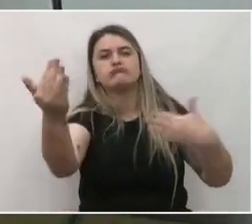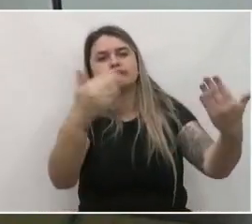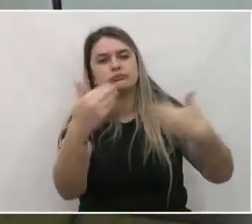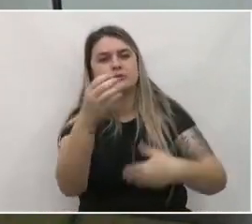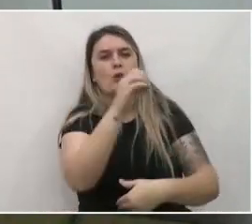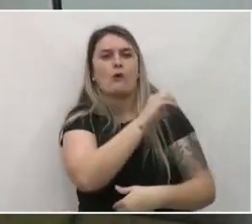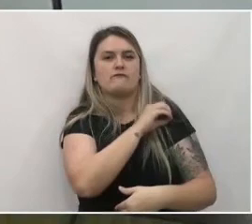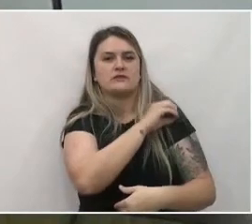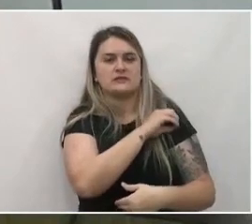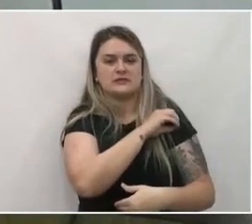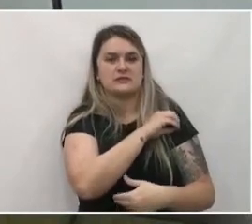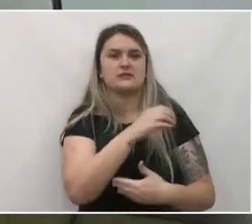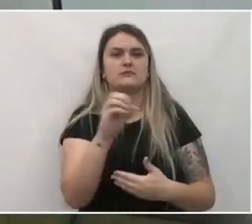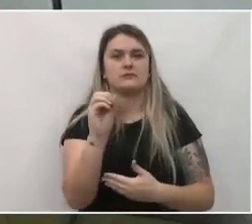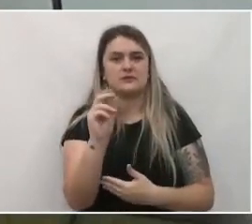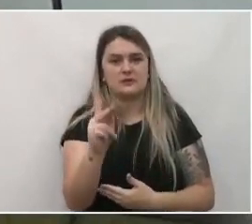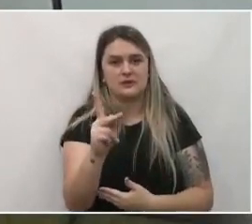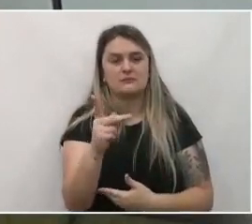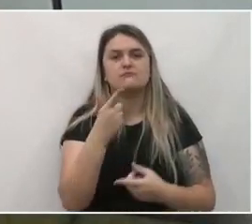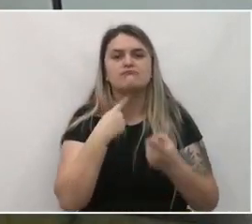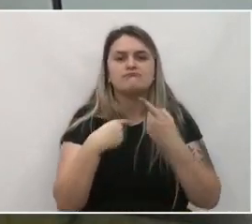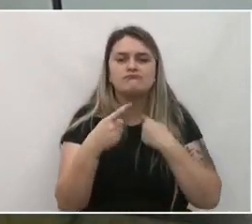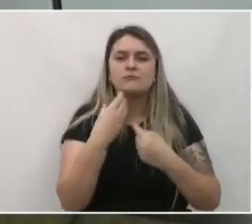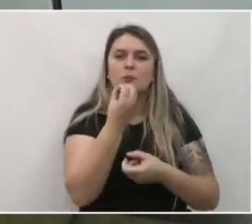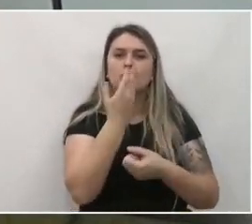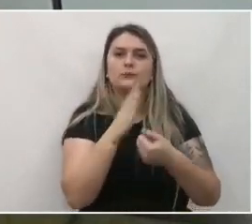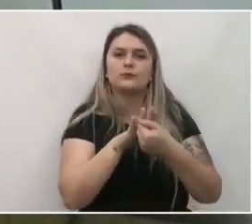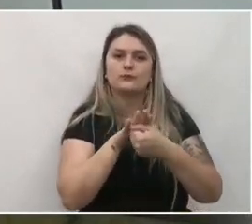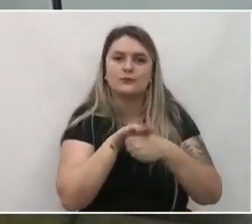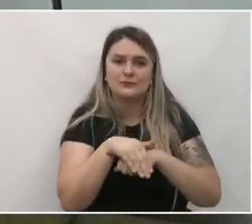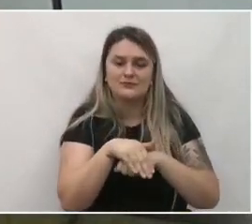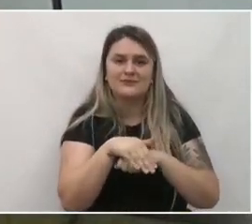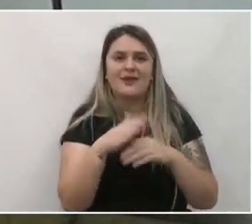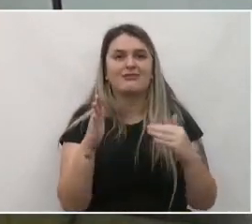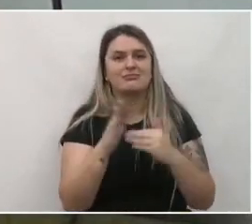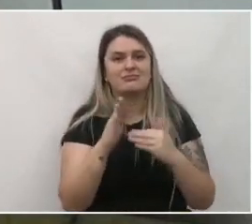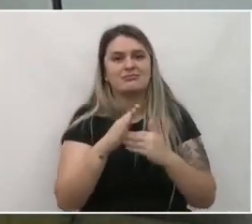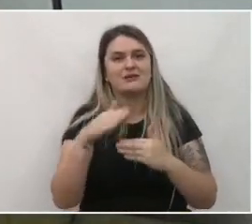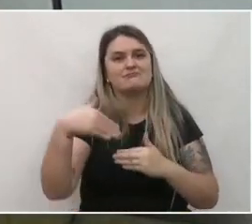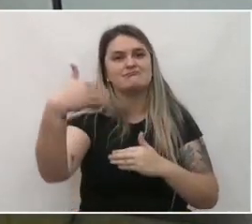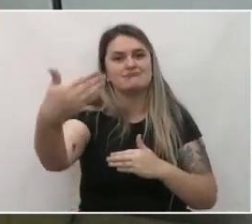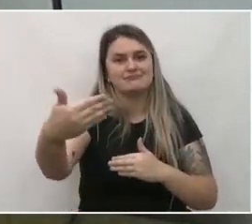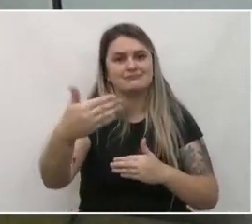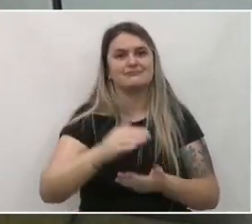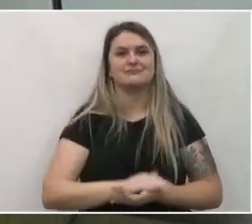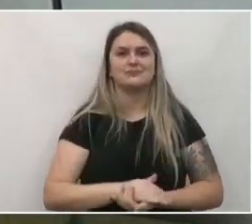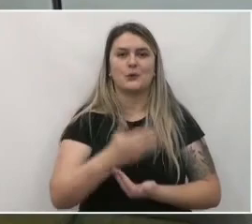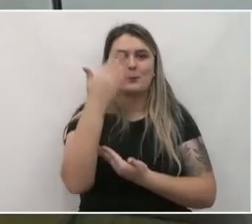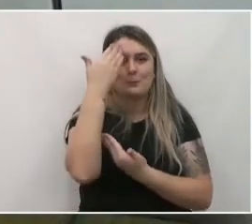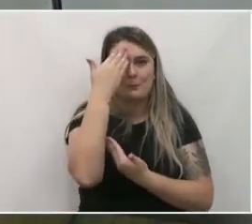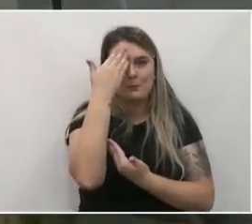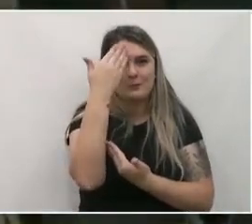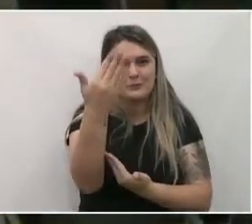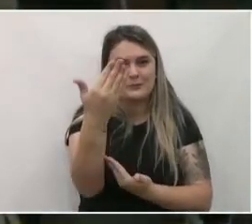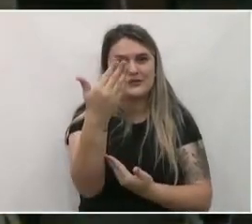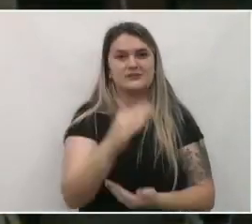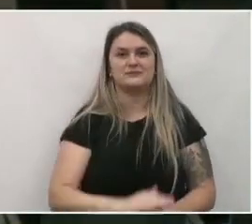audiências ok desejo a todos uma boa noite e até uma próxima obrigada